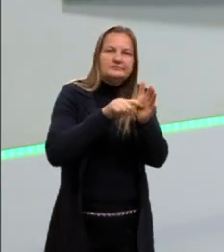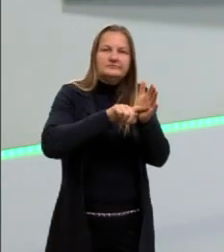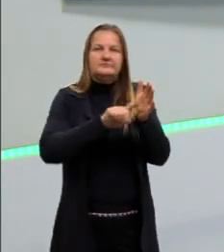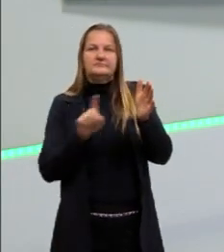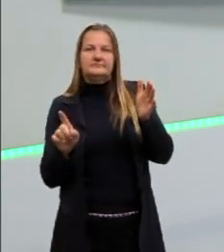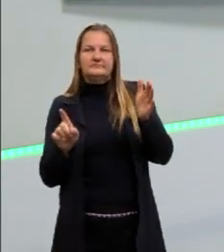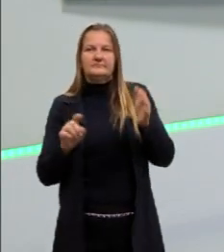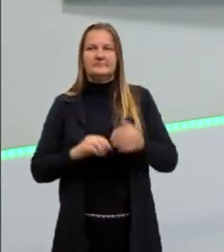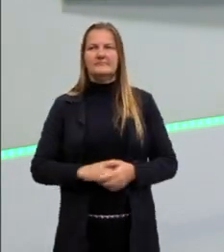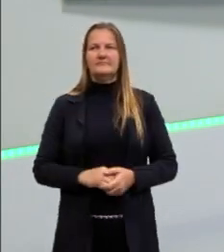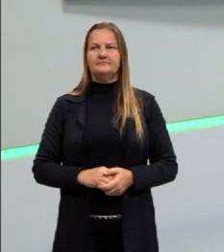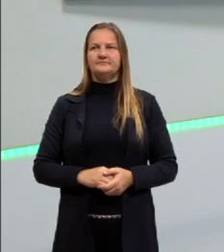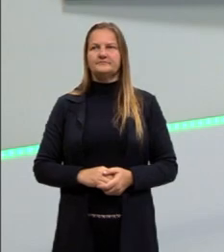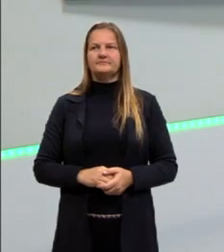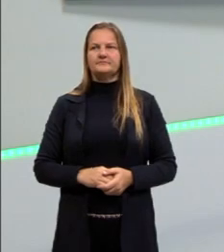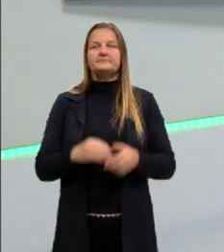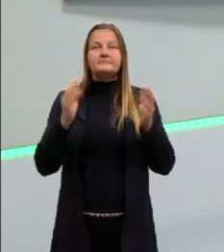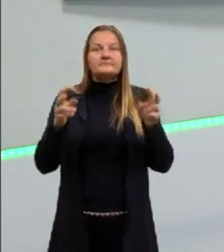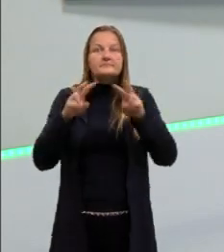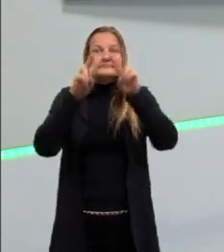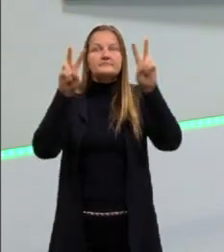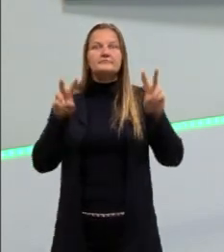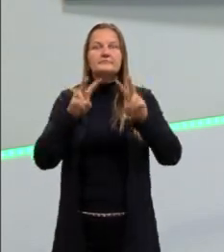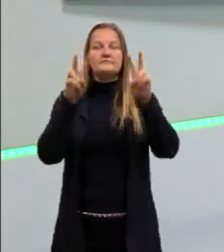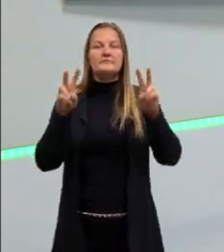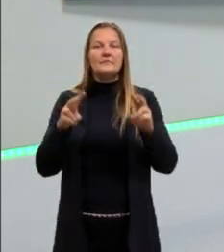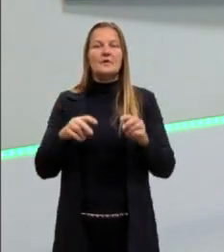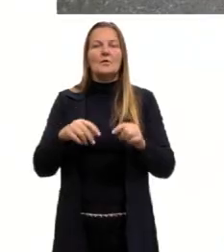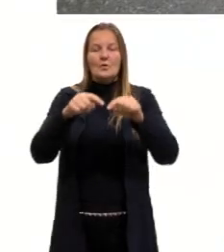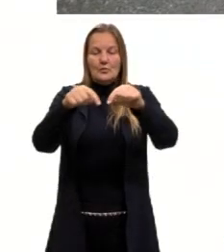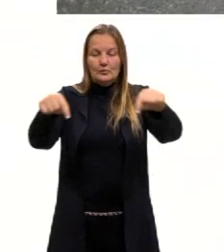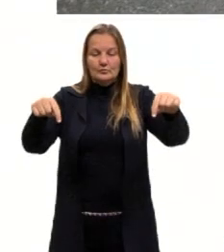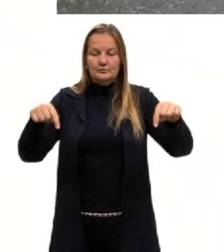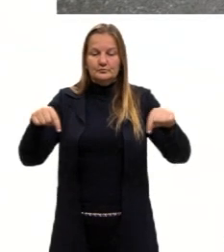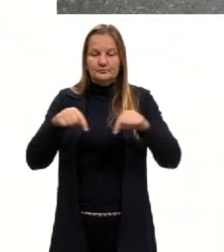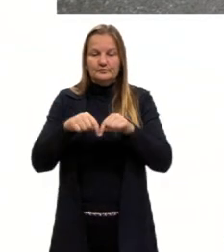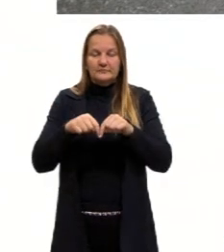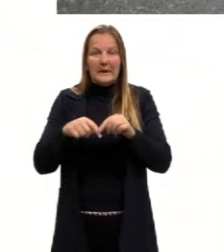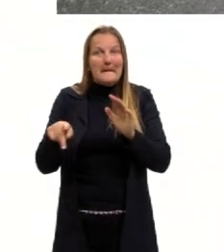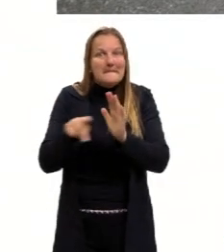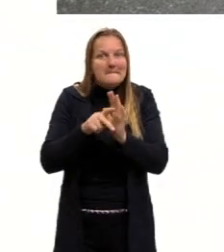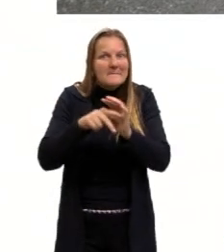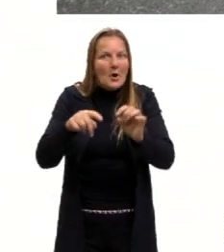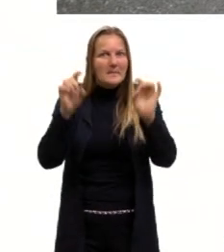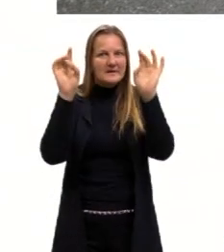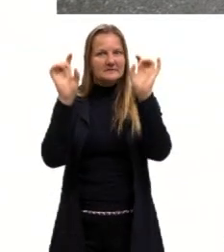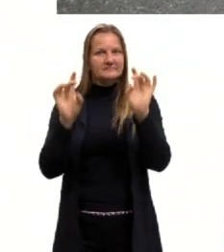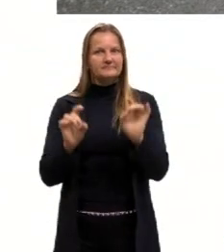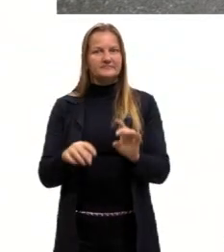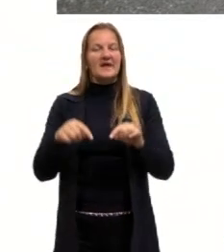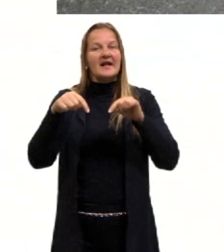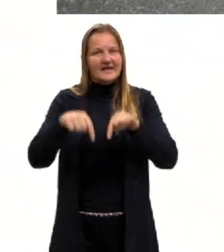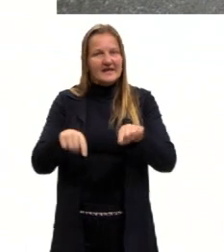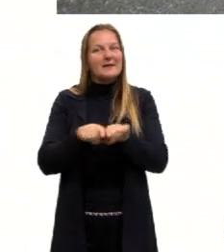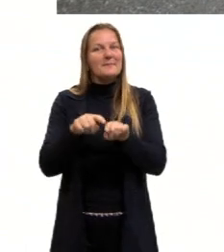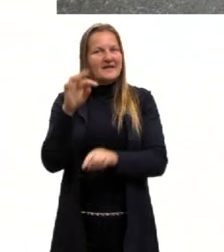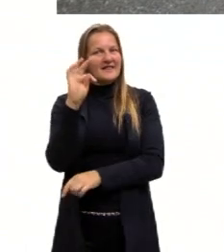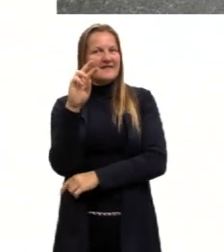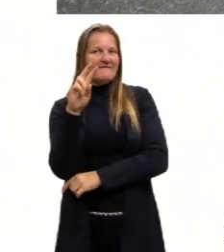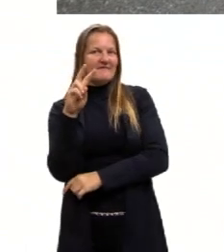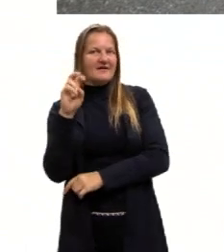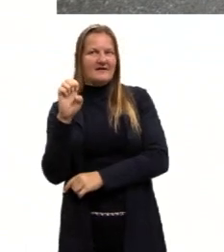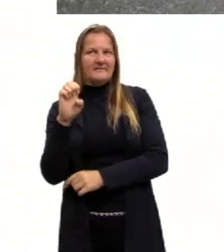Bom, e aqui a gente vê, em estúdios de gravação de som, até inclusive aqui no nosso próprio estúdio da TVE,